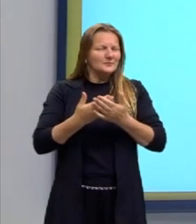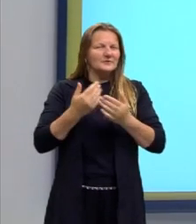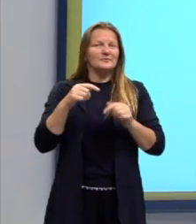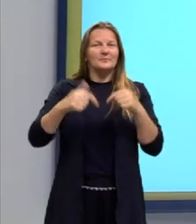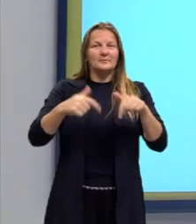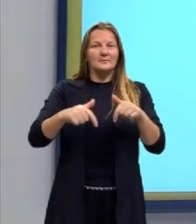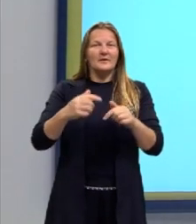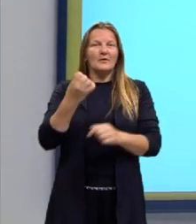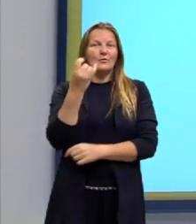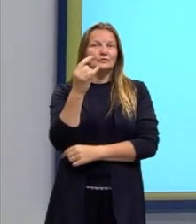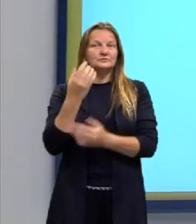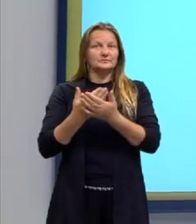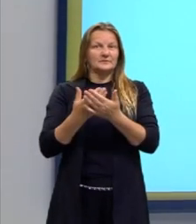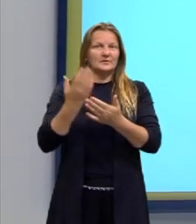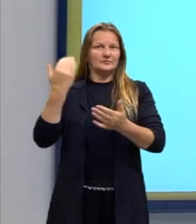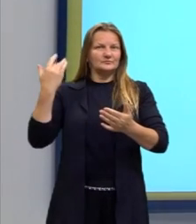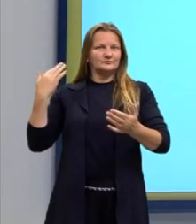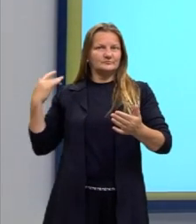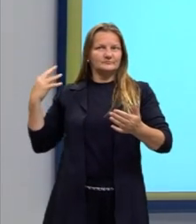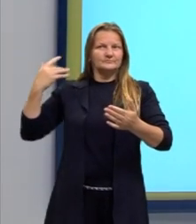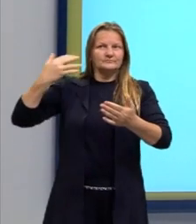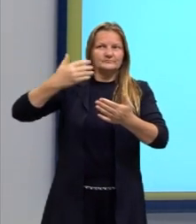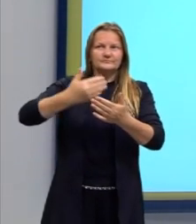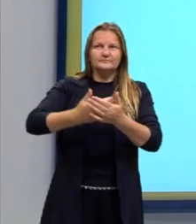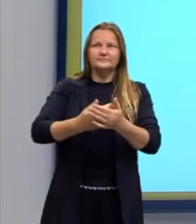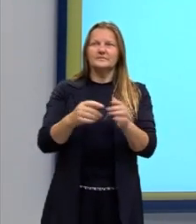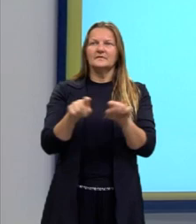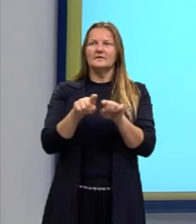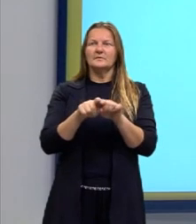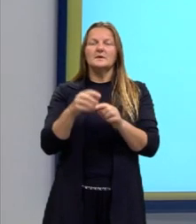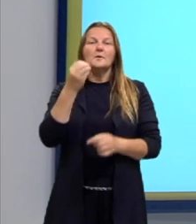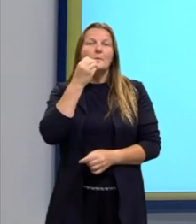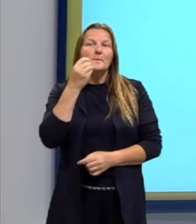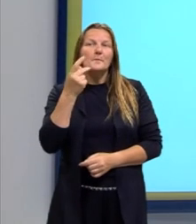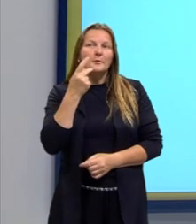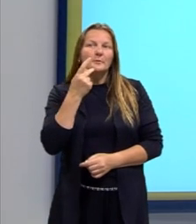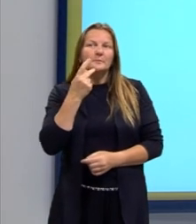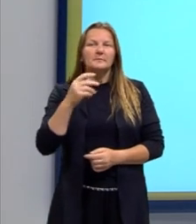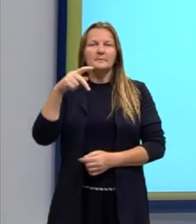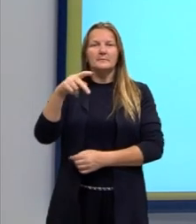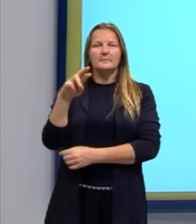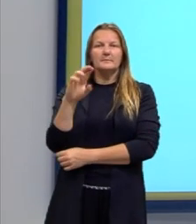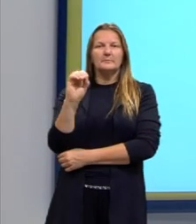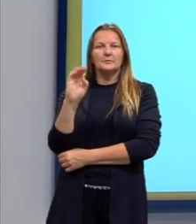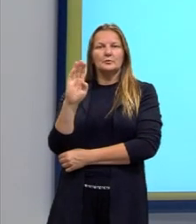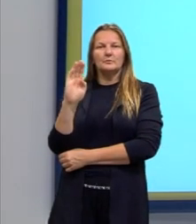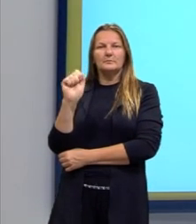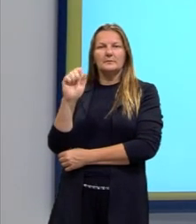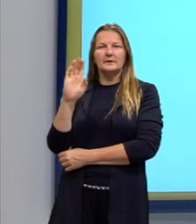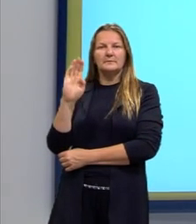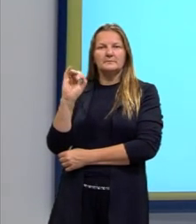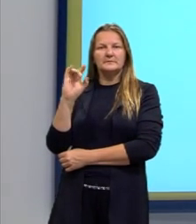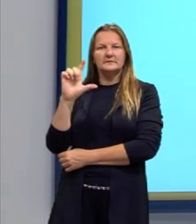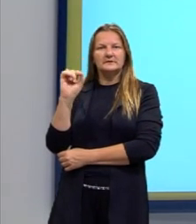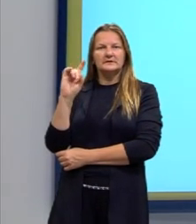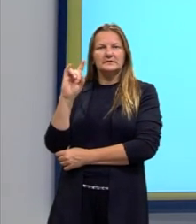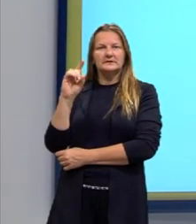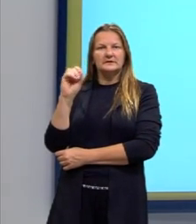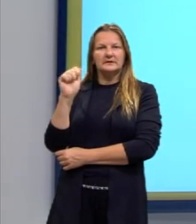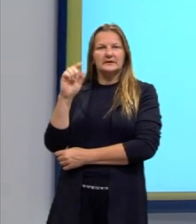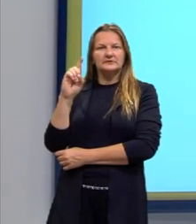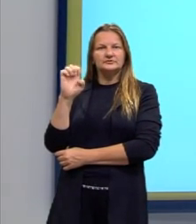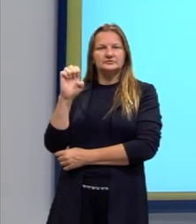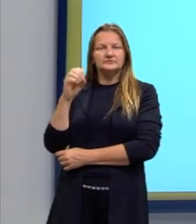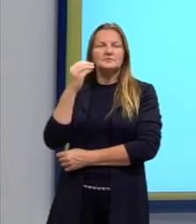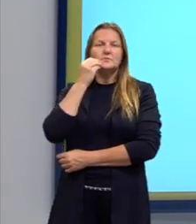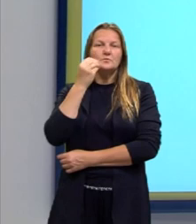aula. E também nós temos a parte da probabilidade. Eu deixei então o nome, né? De